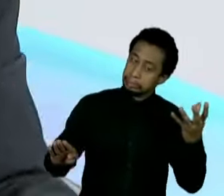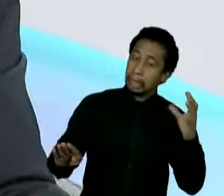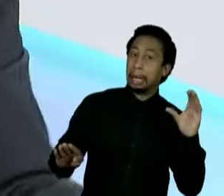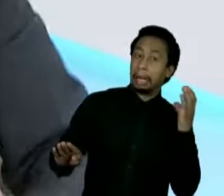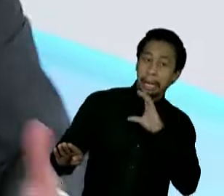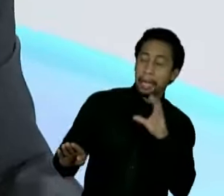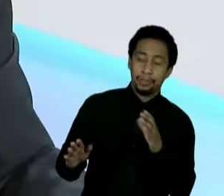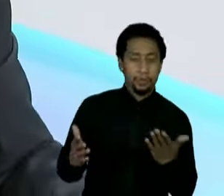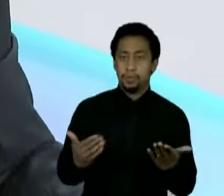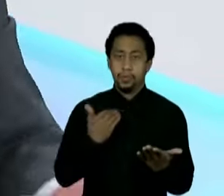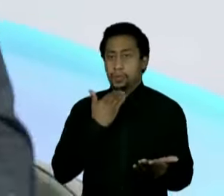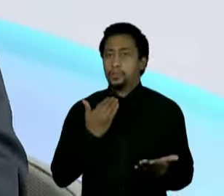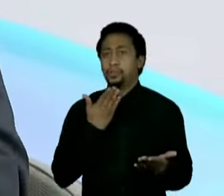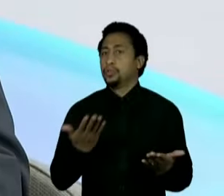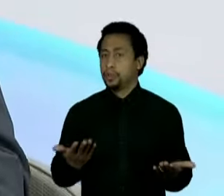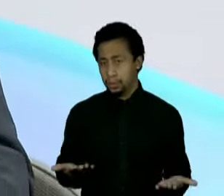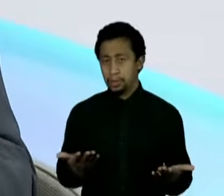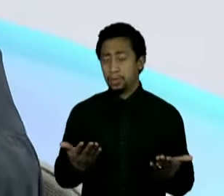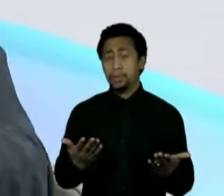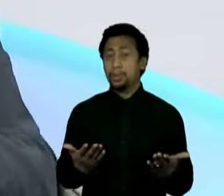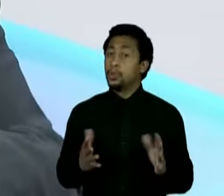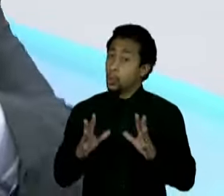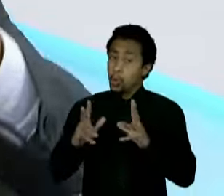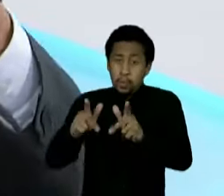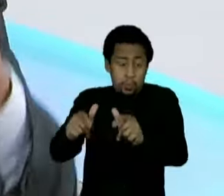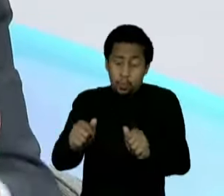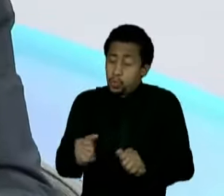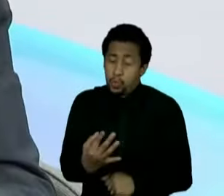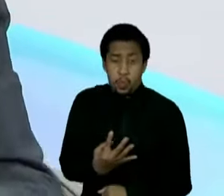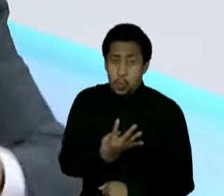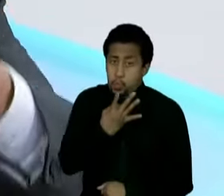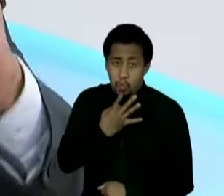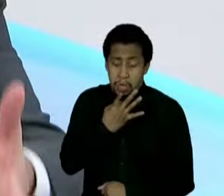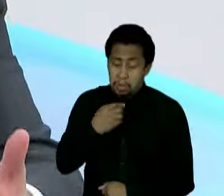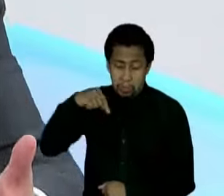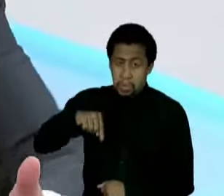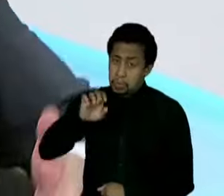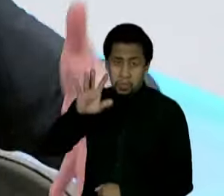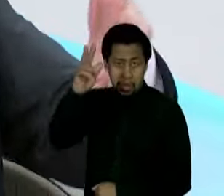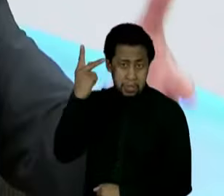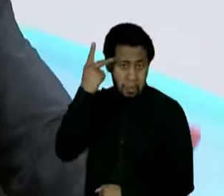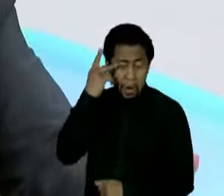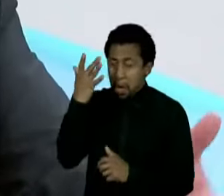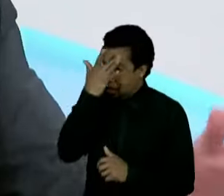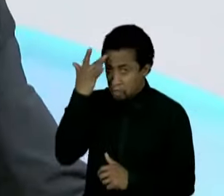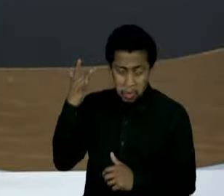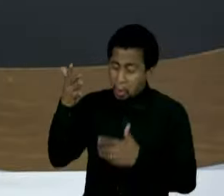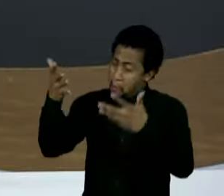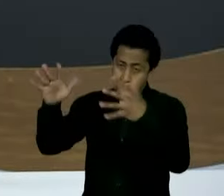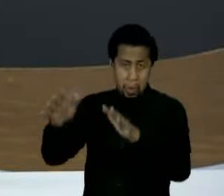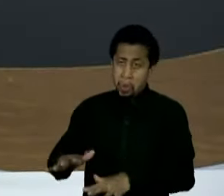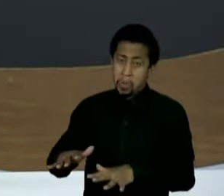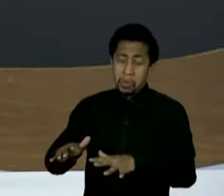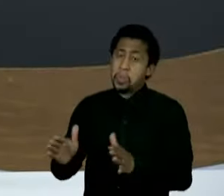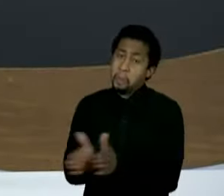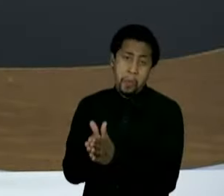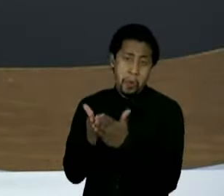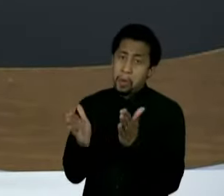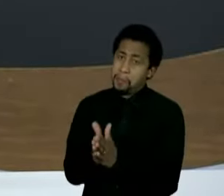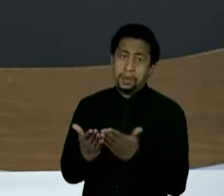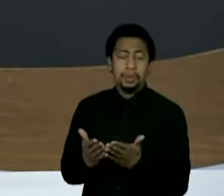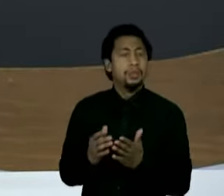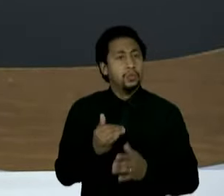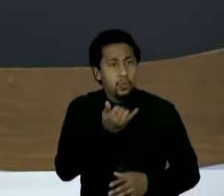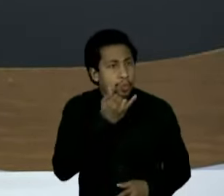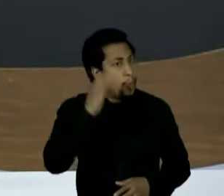que esteja melhor em São Paulo. Todo mundo que eu conheço está pior em São Paulo. As pessoas ficaram mais pobres, perderam mais, a classe média perdeu mais. uma realidade do Brasil toda. Estou fazendo uma